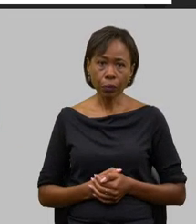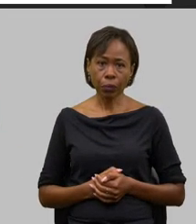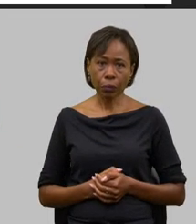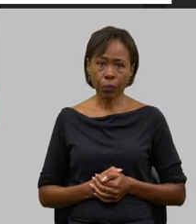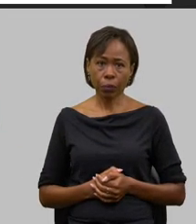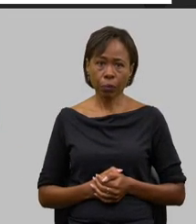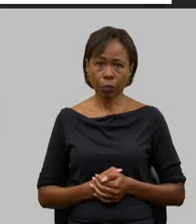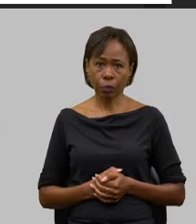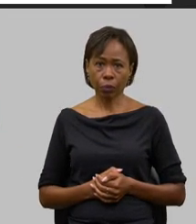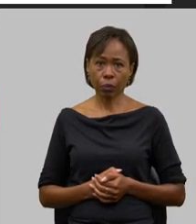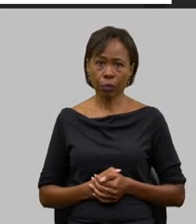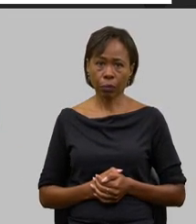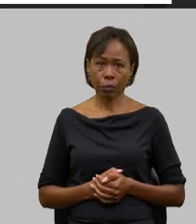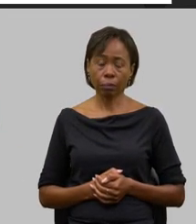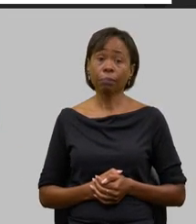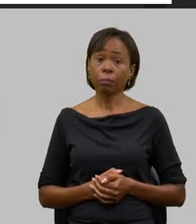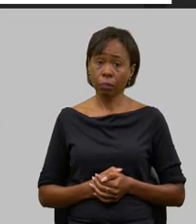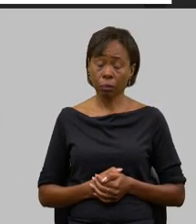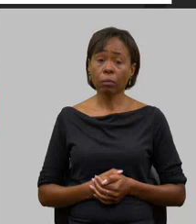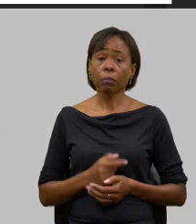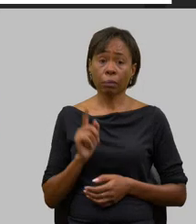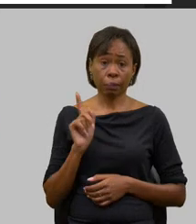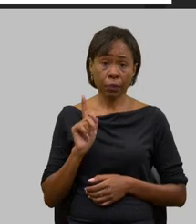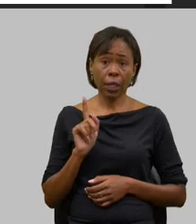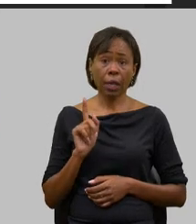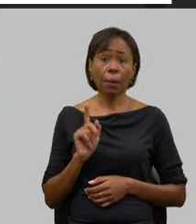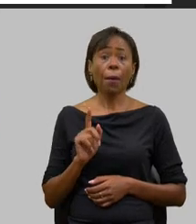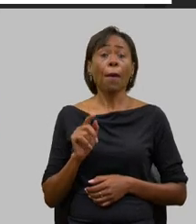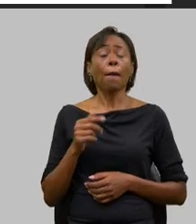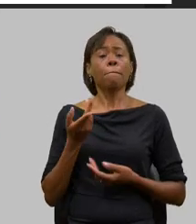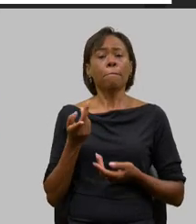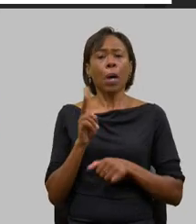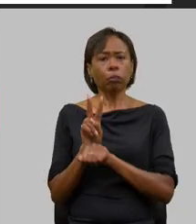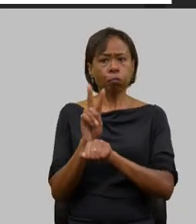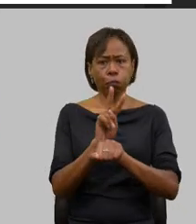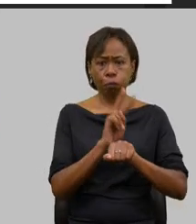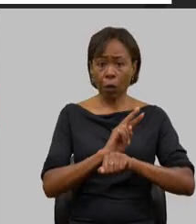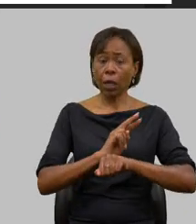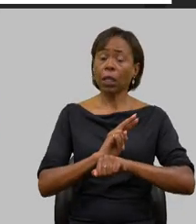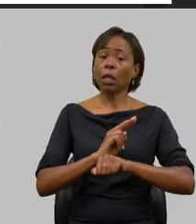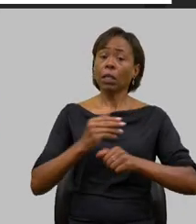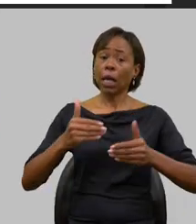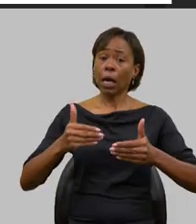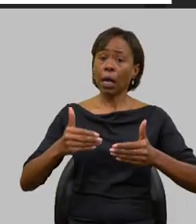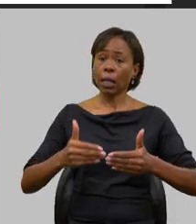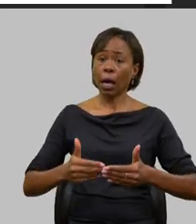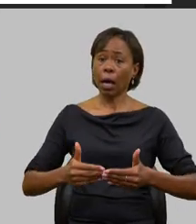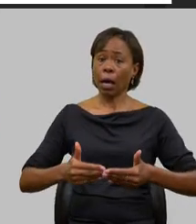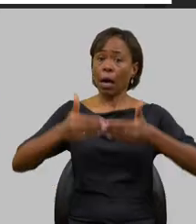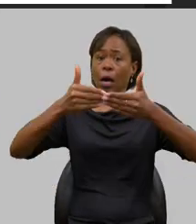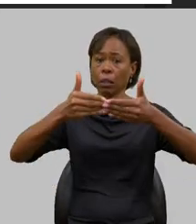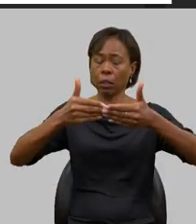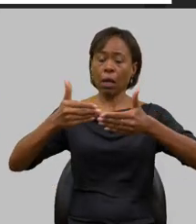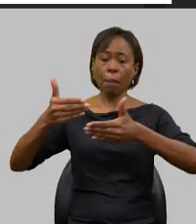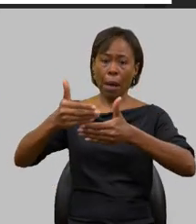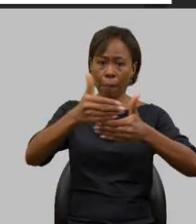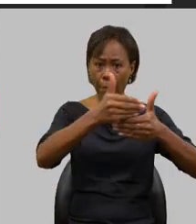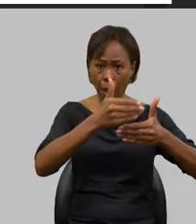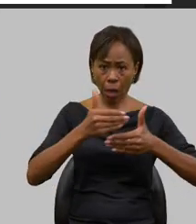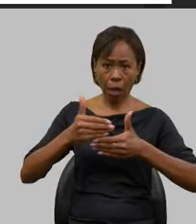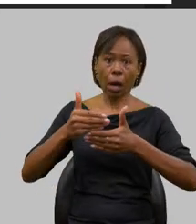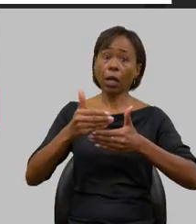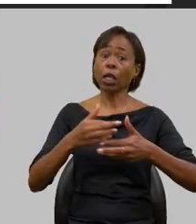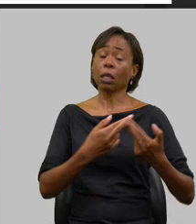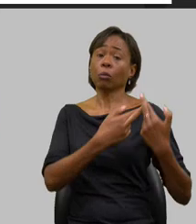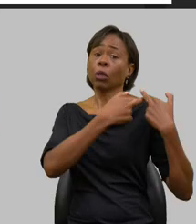aqui a manutenção das barragens sob responsabilidade da CEAPA nós temos um desafio muito grande nós